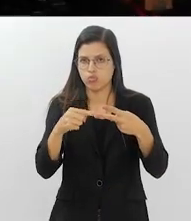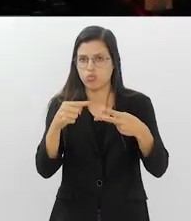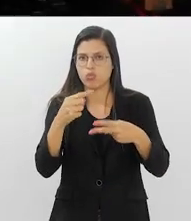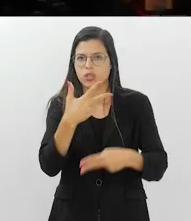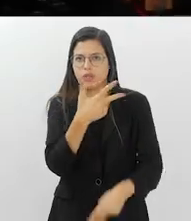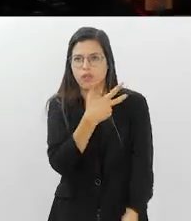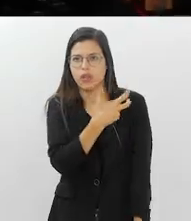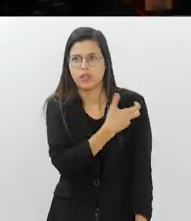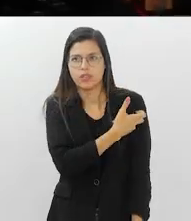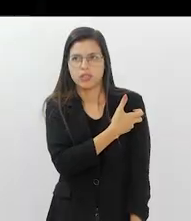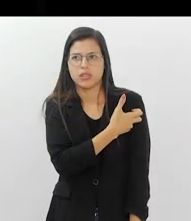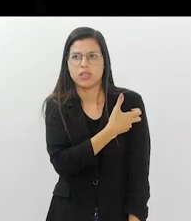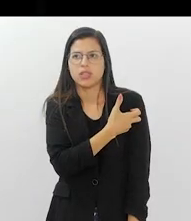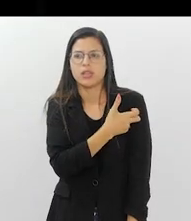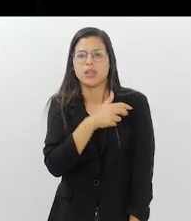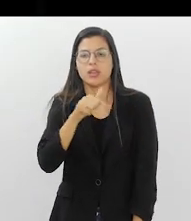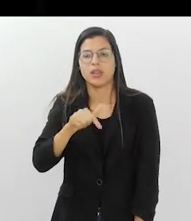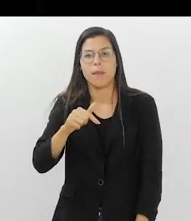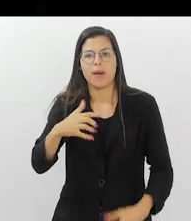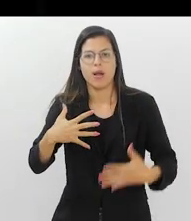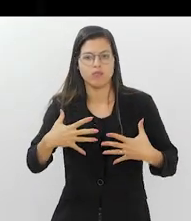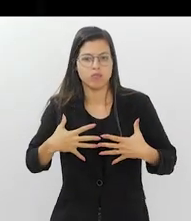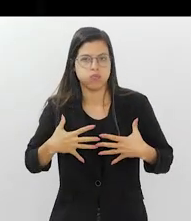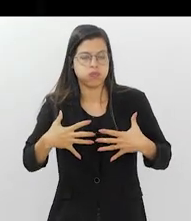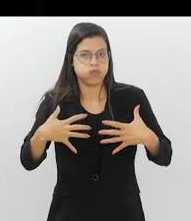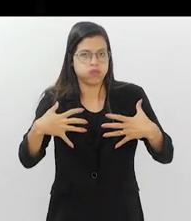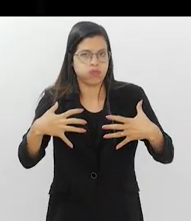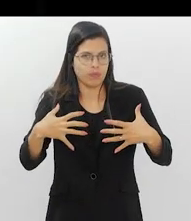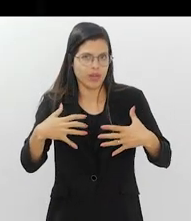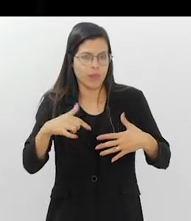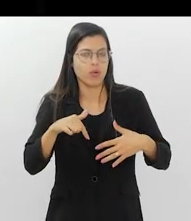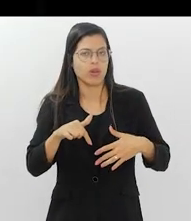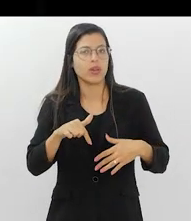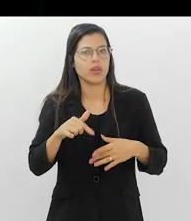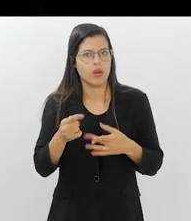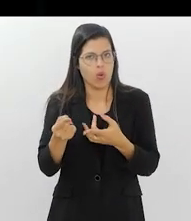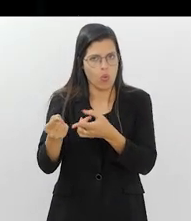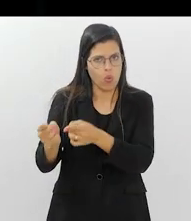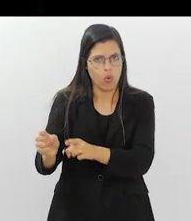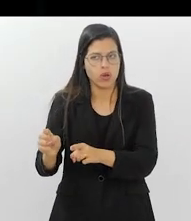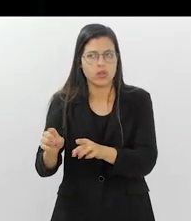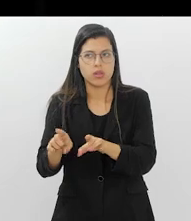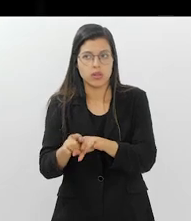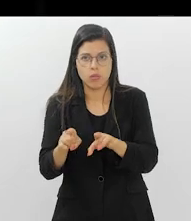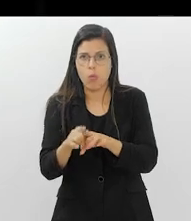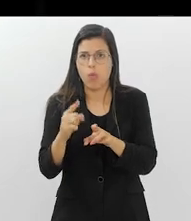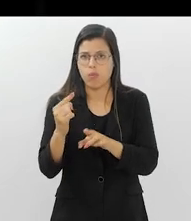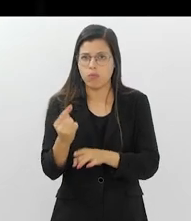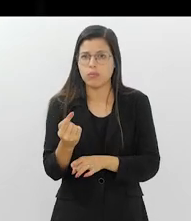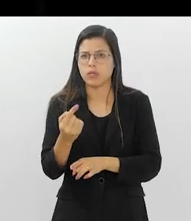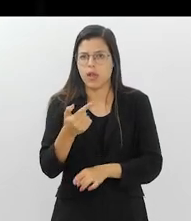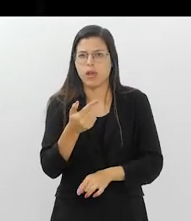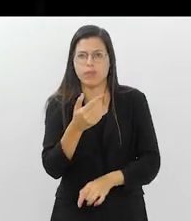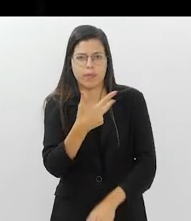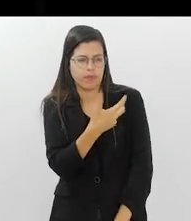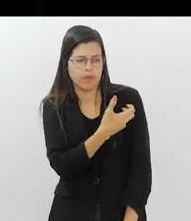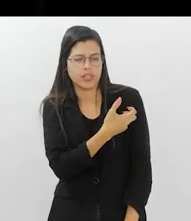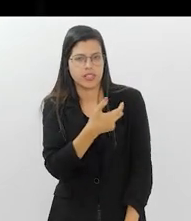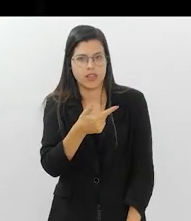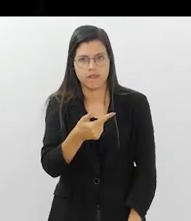vacinas, a vacina pneumocóxica, né? E uma delas até é servida gratuitamente, a 23,